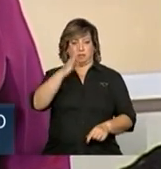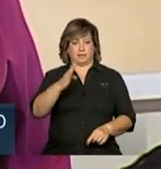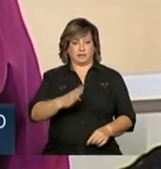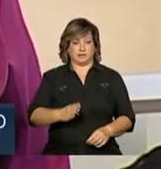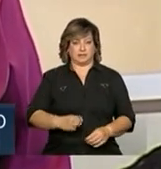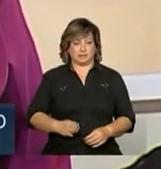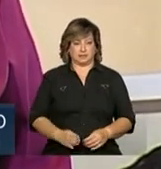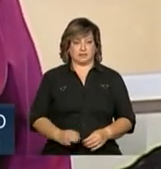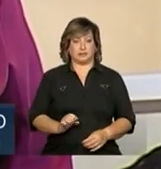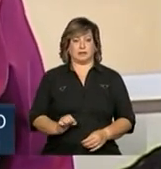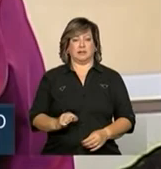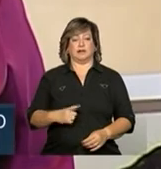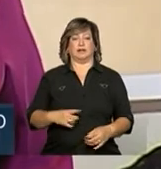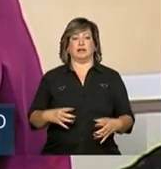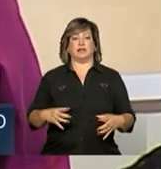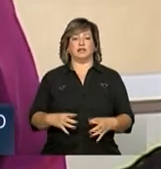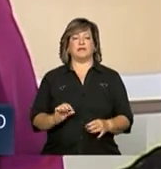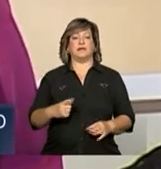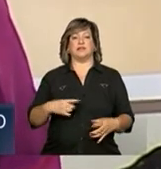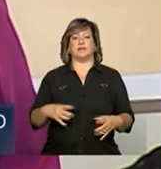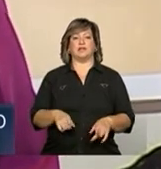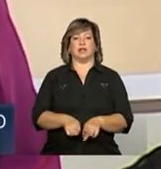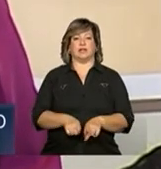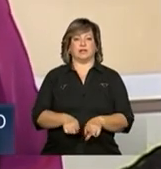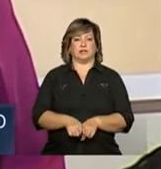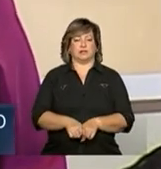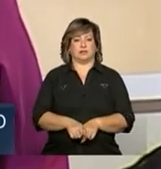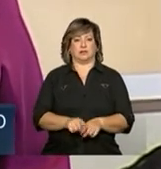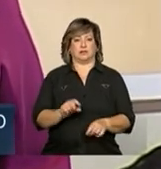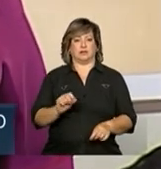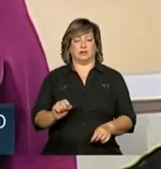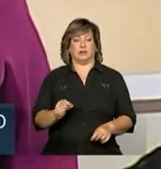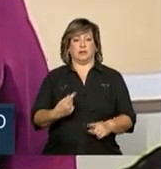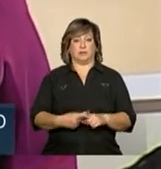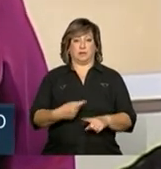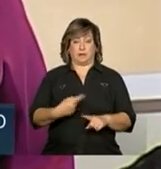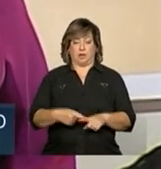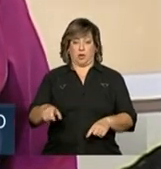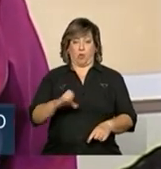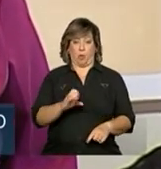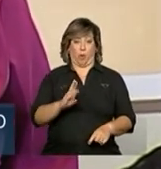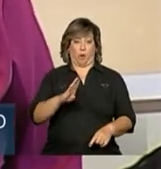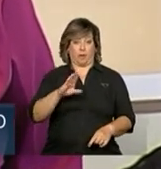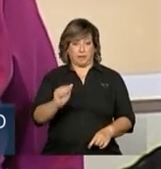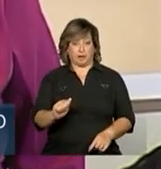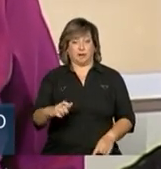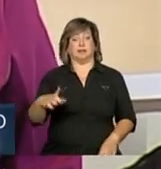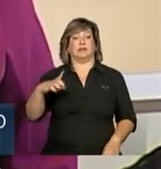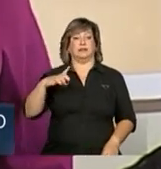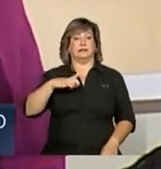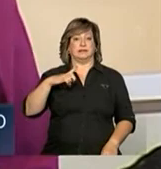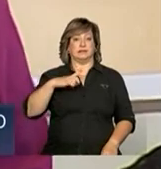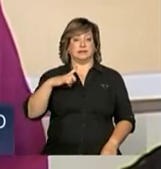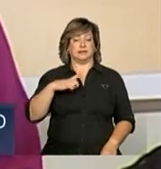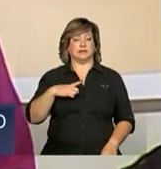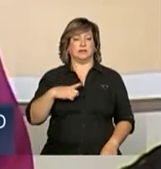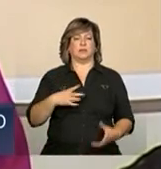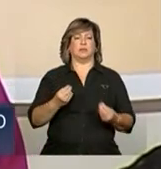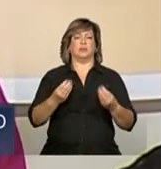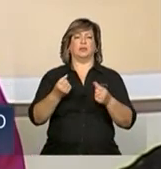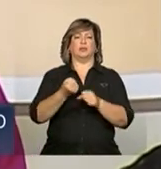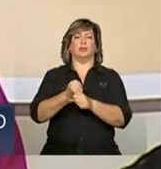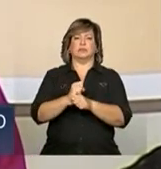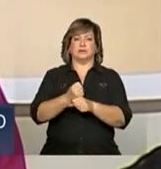podíamos nós dar esta resposta? Bom, porque Cuba tem, durante muitos anos,